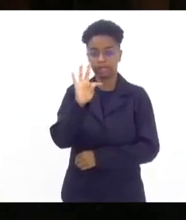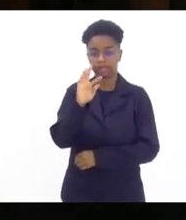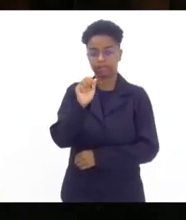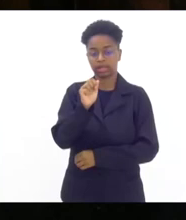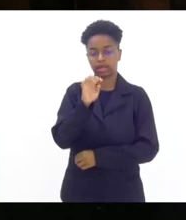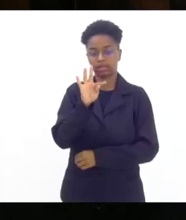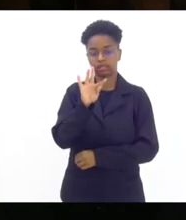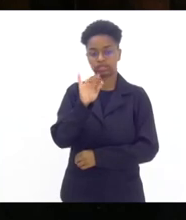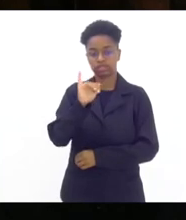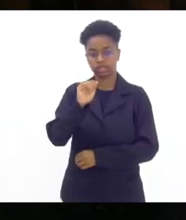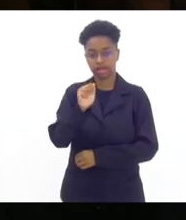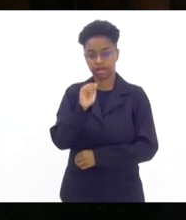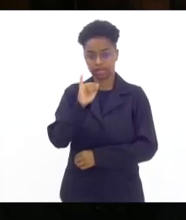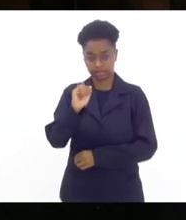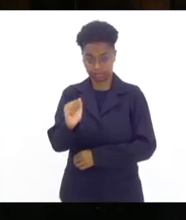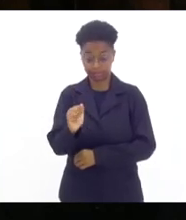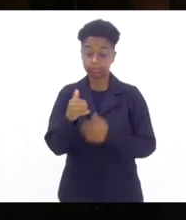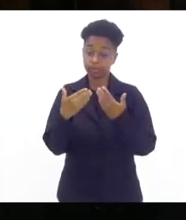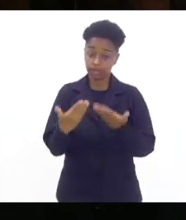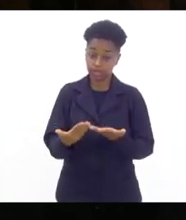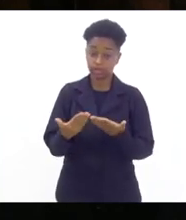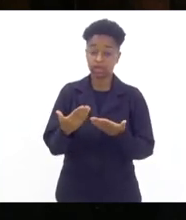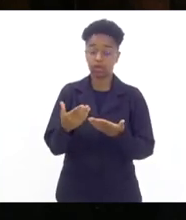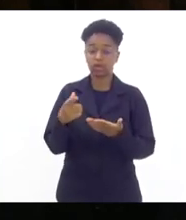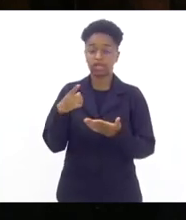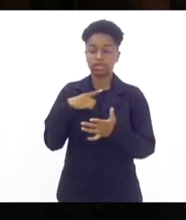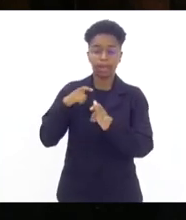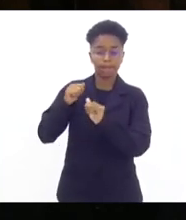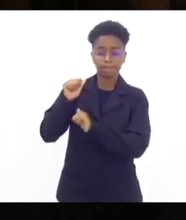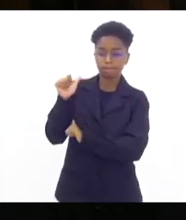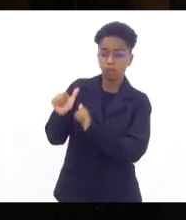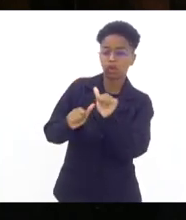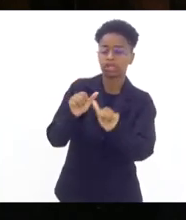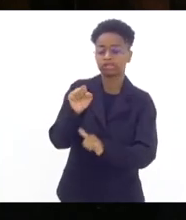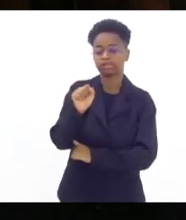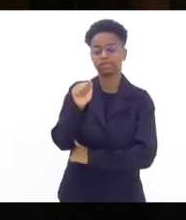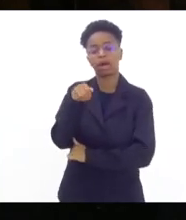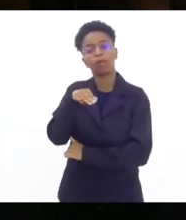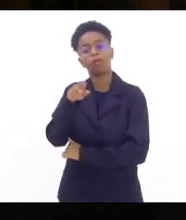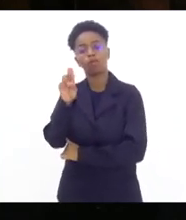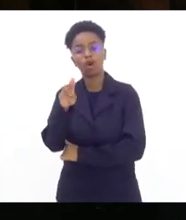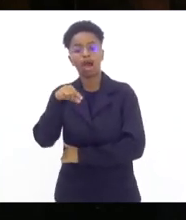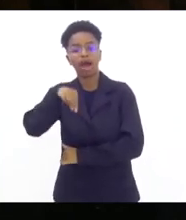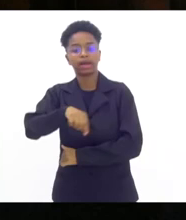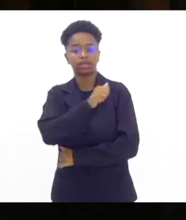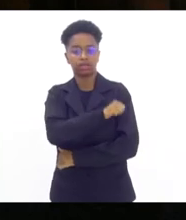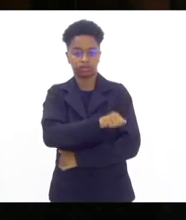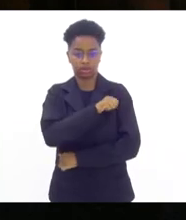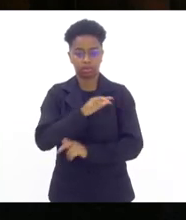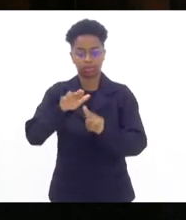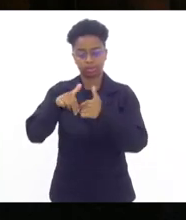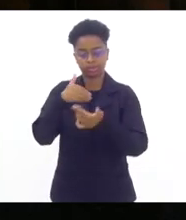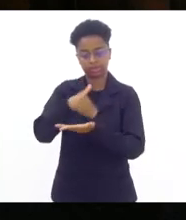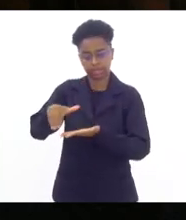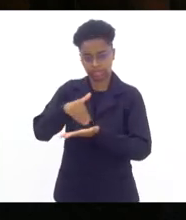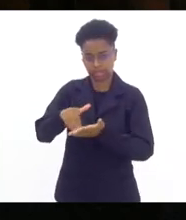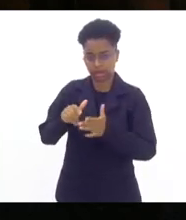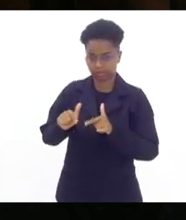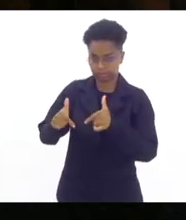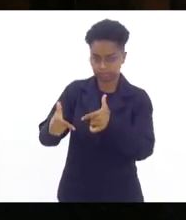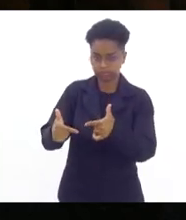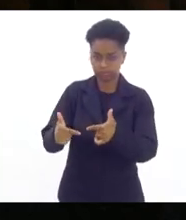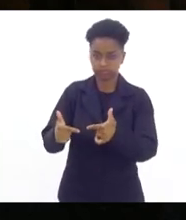e o SAMU está passando por uma verdadeira revolução no nosso estado feita pelo nosso secretário doutor Luizinho o SAMU acho